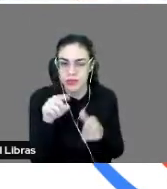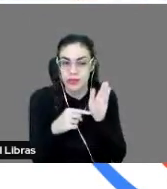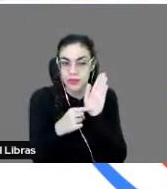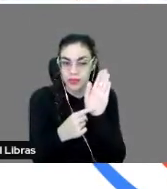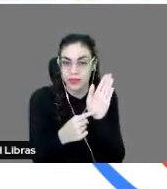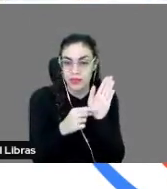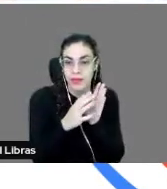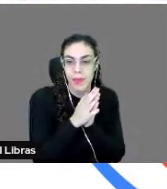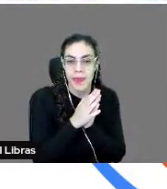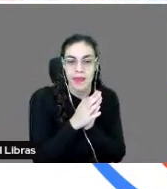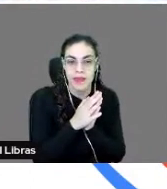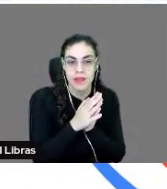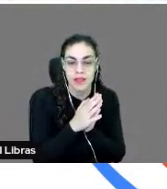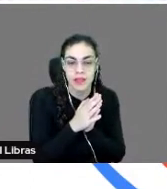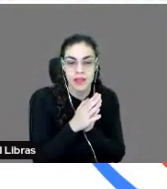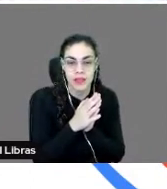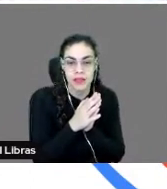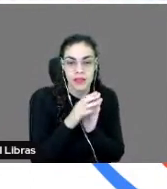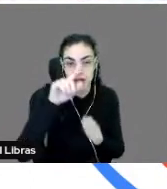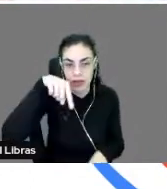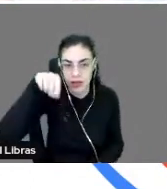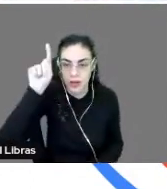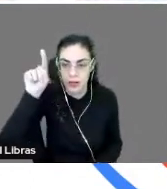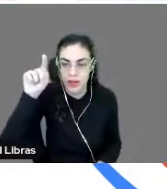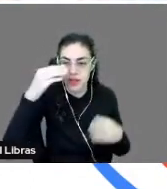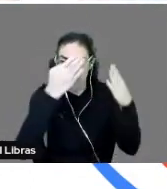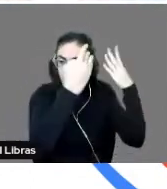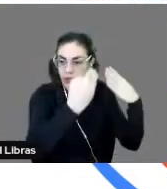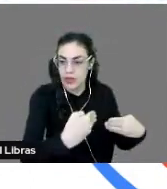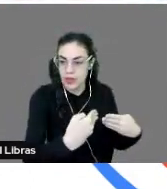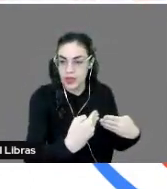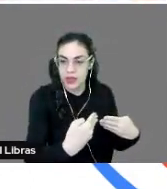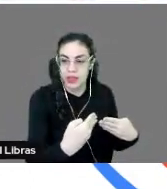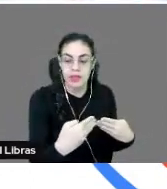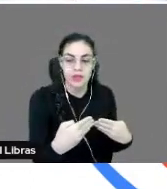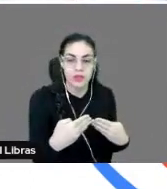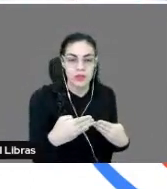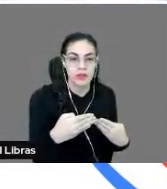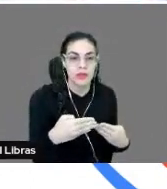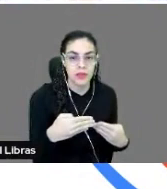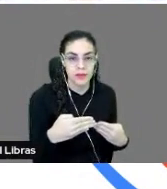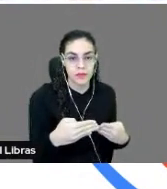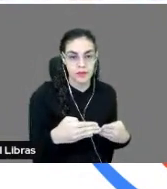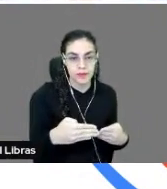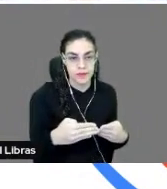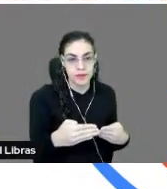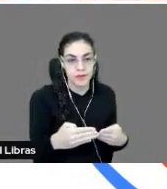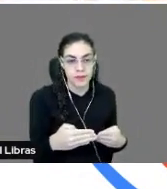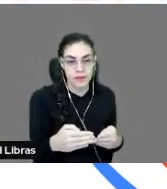que vocês já vão ver, que é para habilitar o relatório, né? Tem uma casinha ali que eu clico, e ele vai já habilitar essa